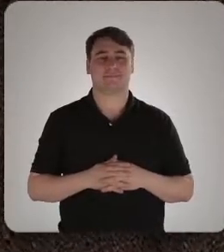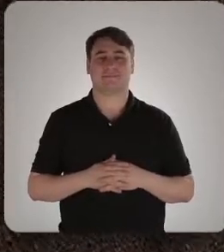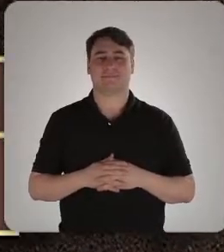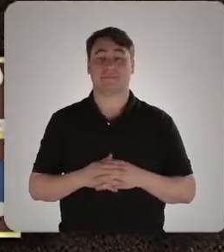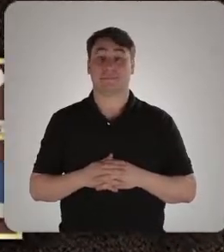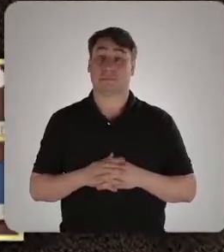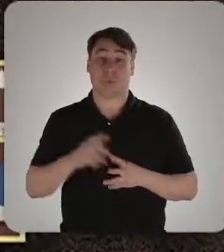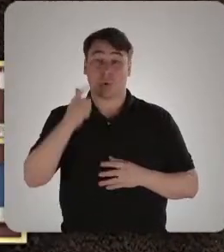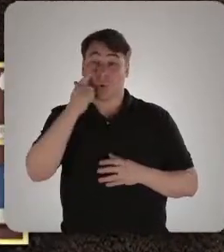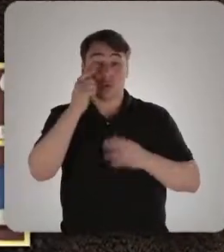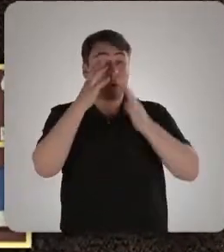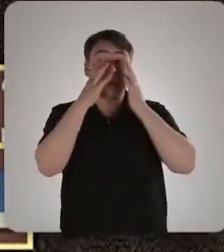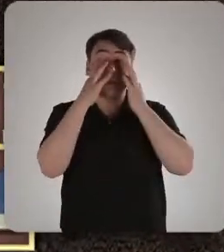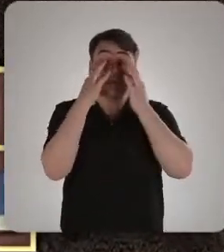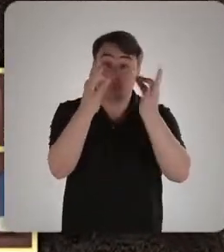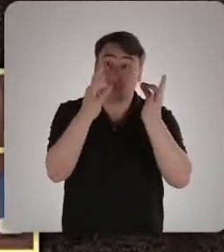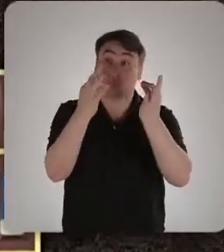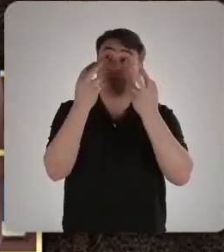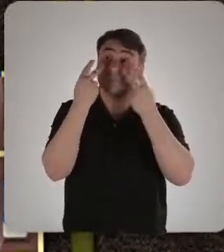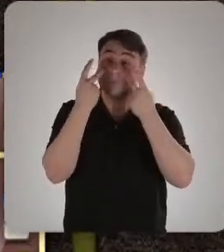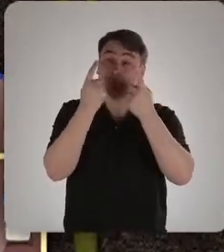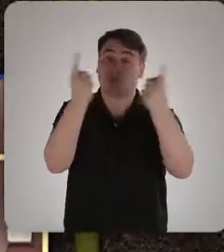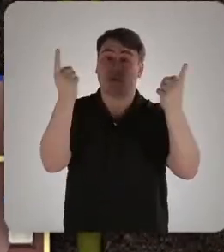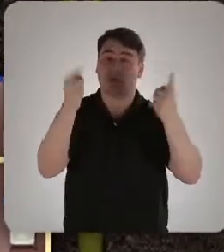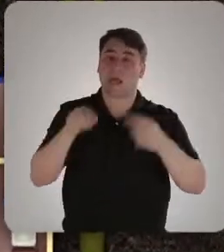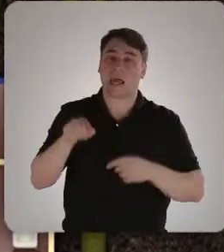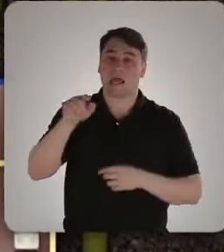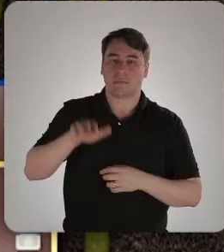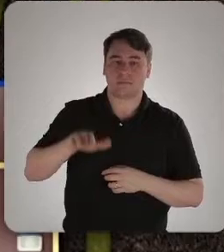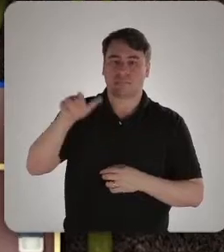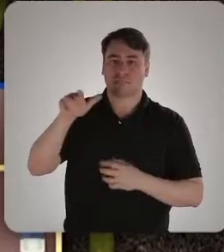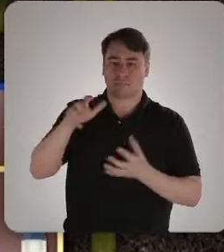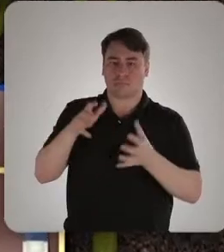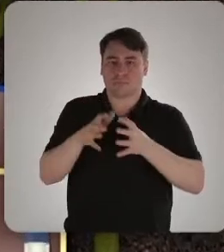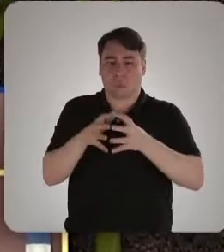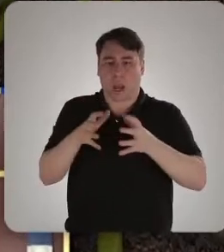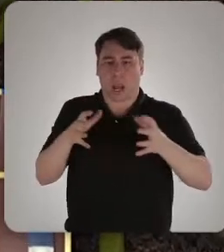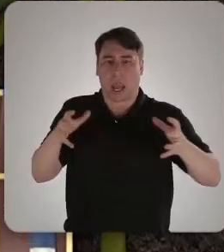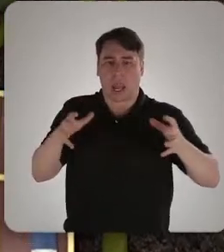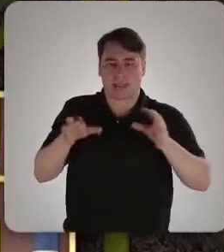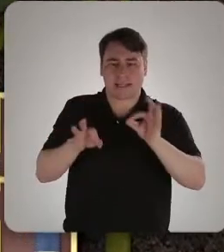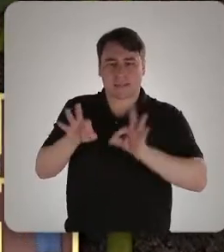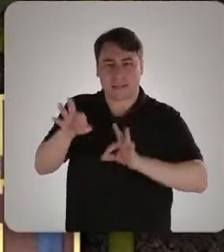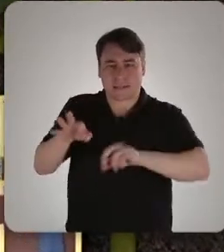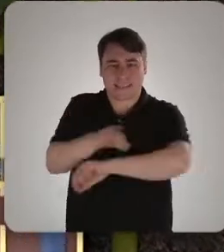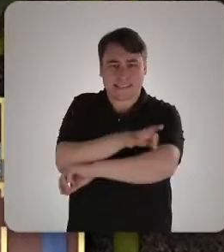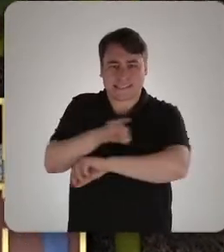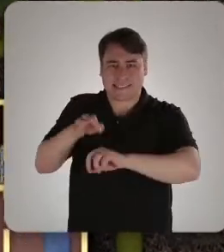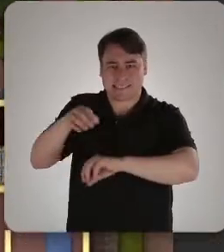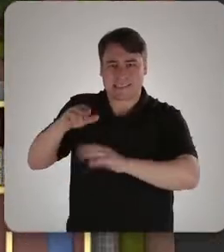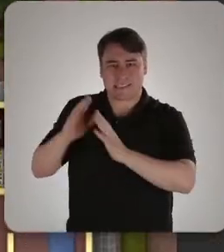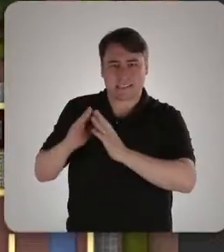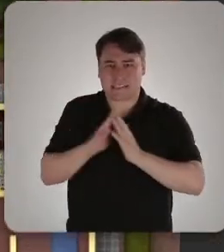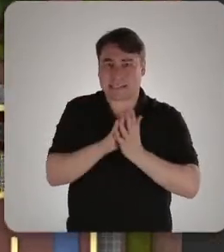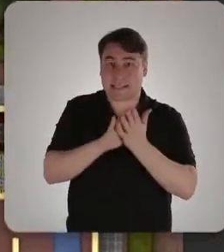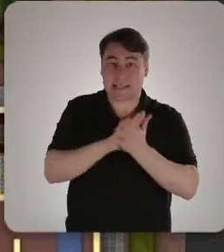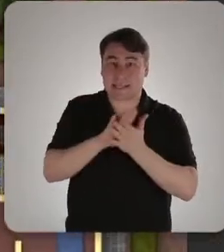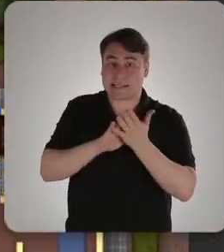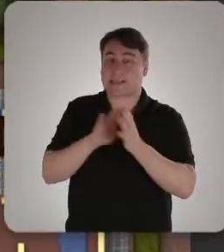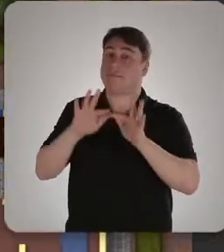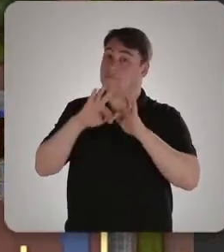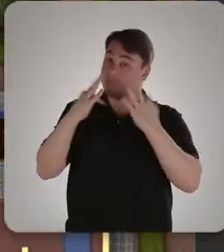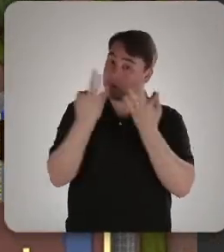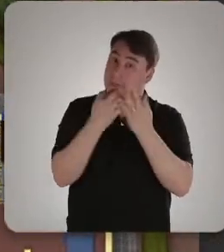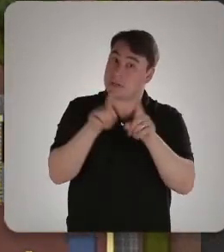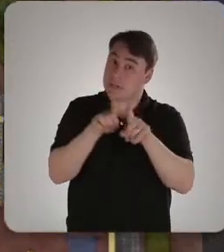É só prestar atenção para entender que ela cresceu desordenada, sem planejamento, junto com a família que